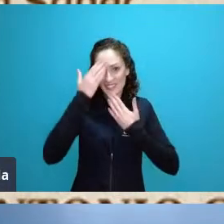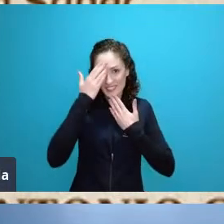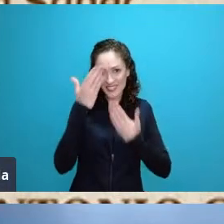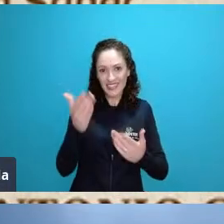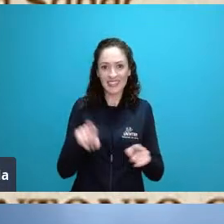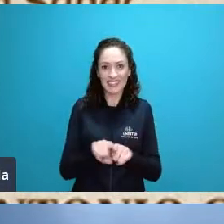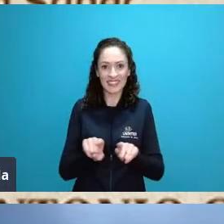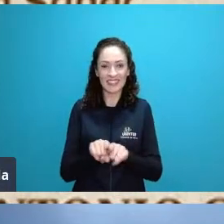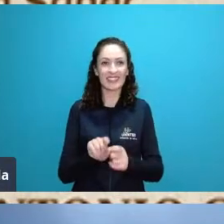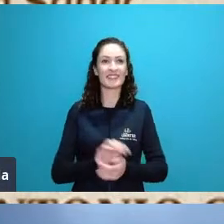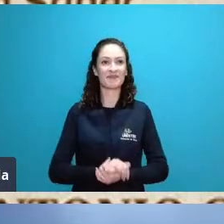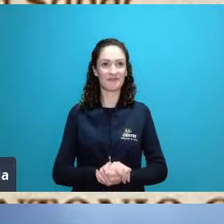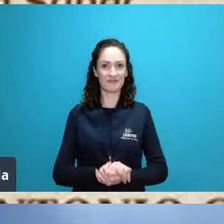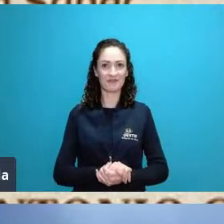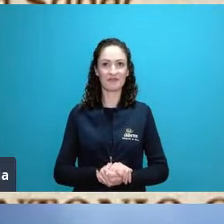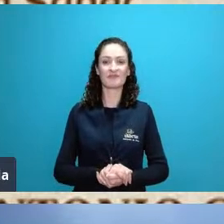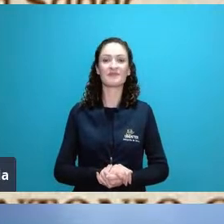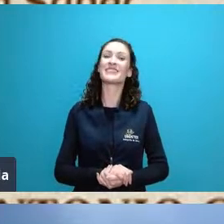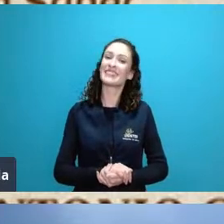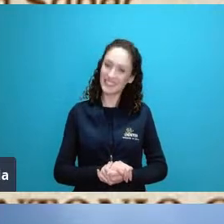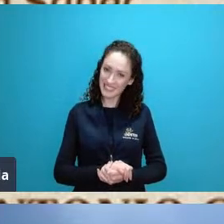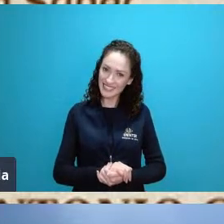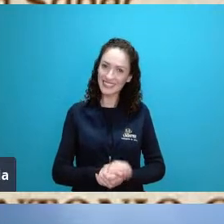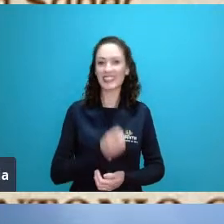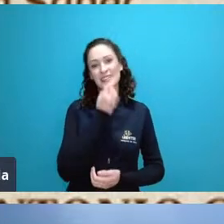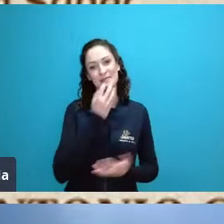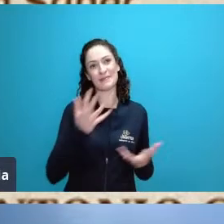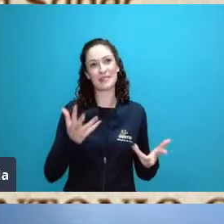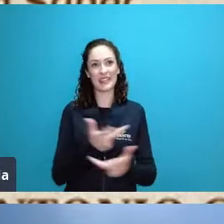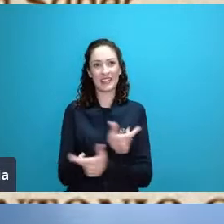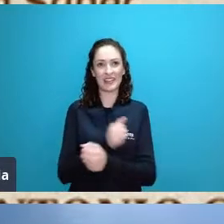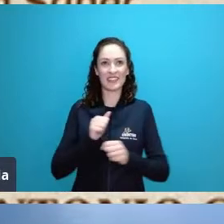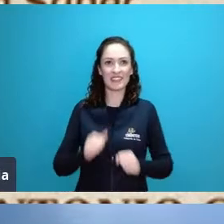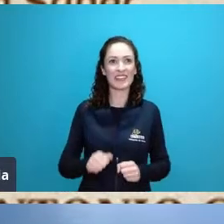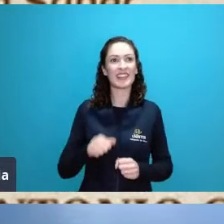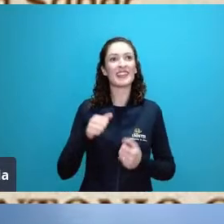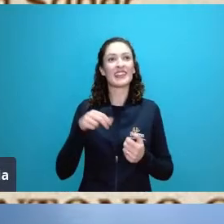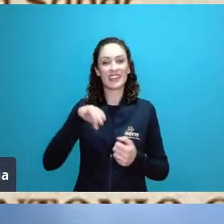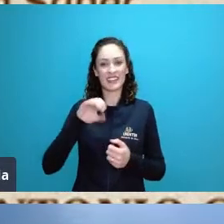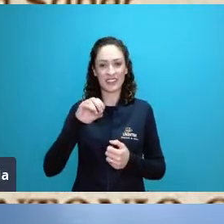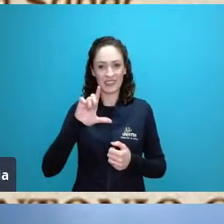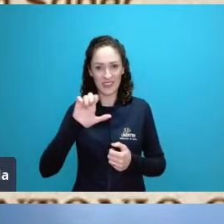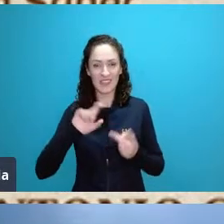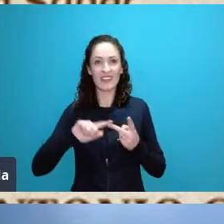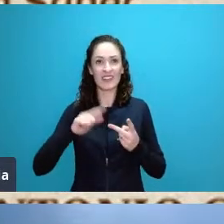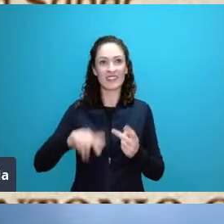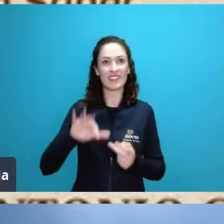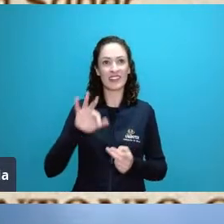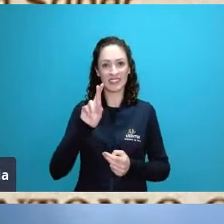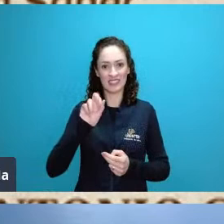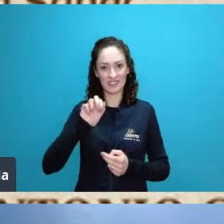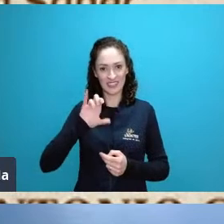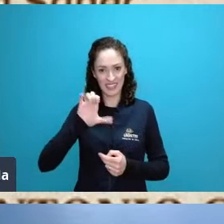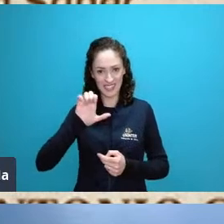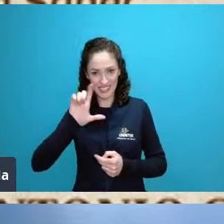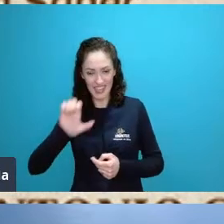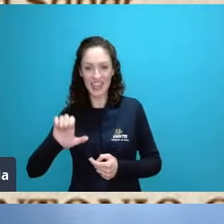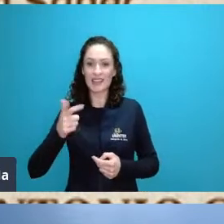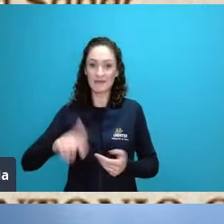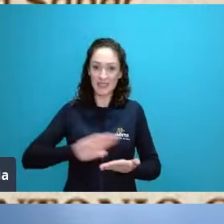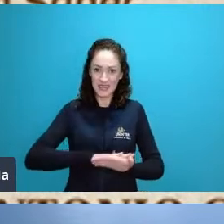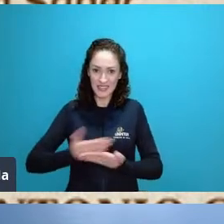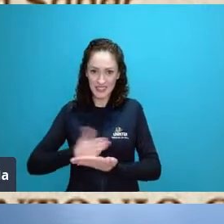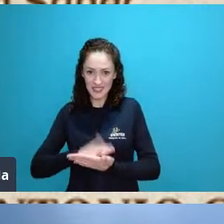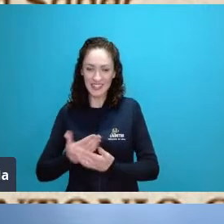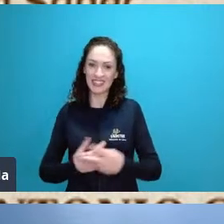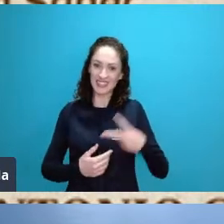maravilha Nicole Franciele os nossos intérpretes também muito obrigada Nicole quer falar uma palavrinha